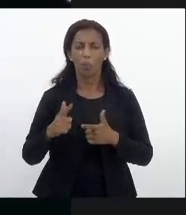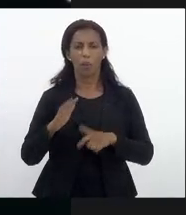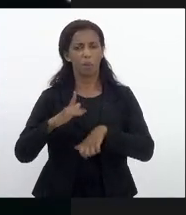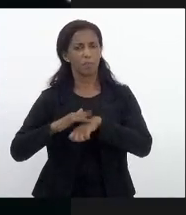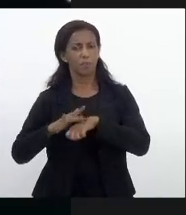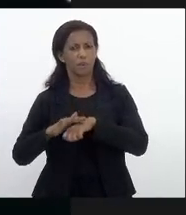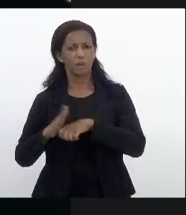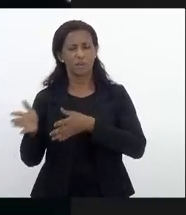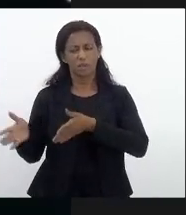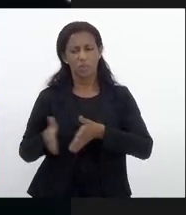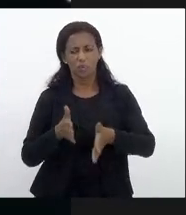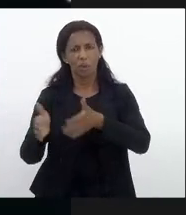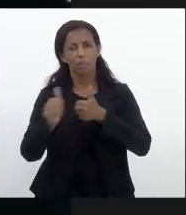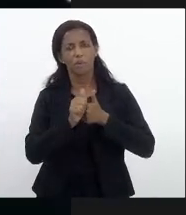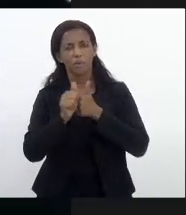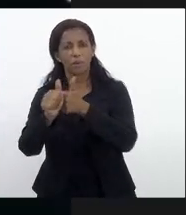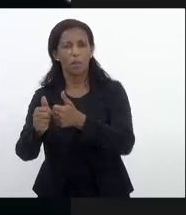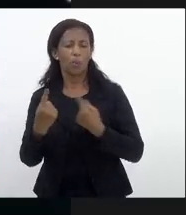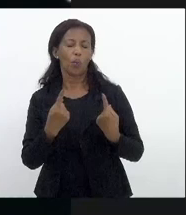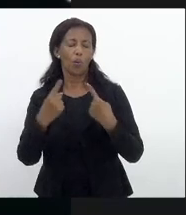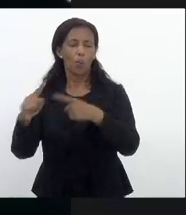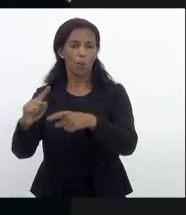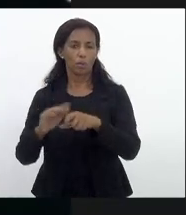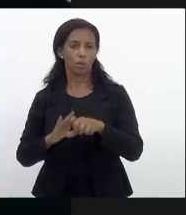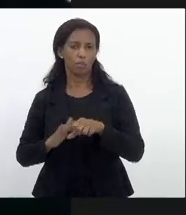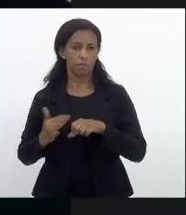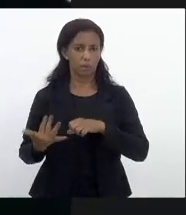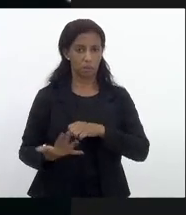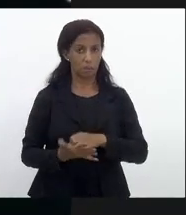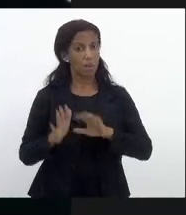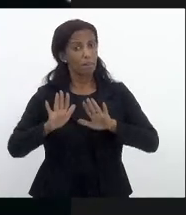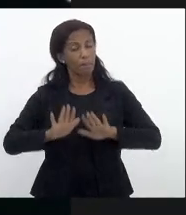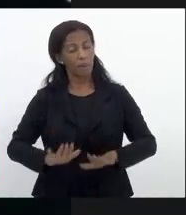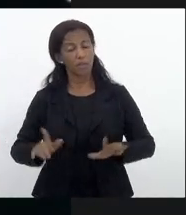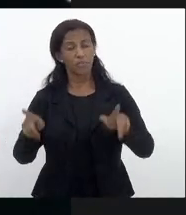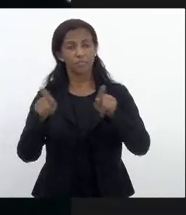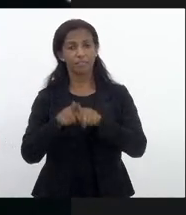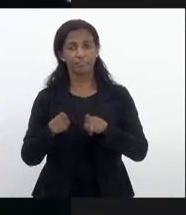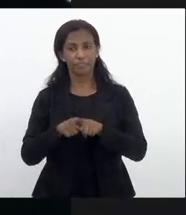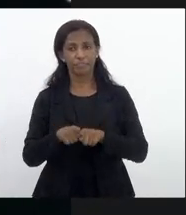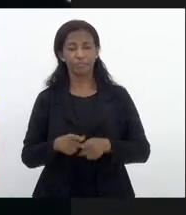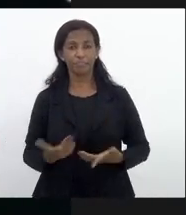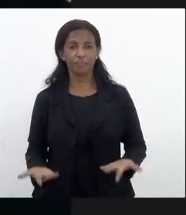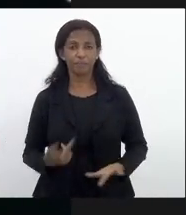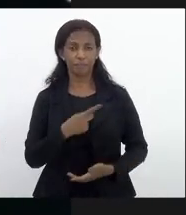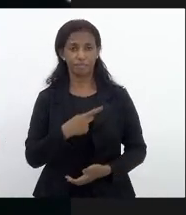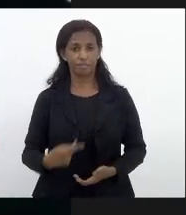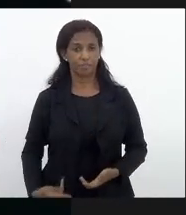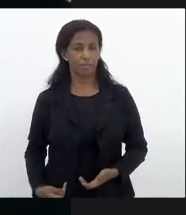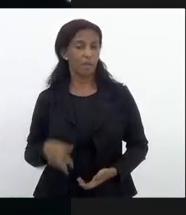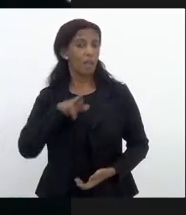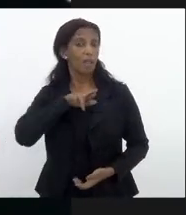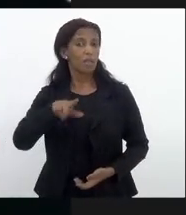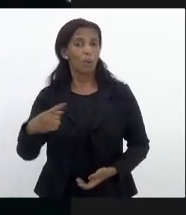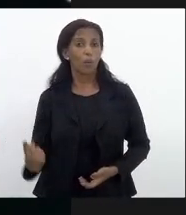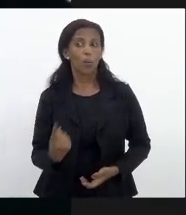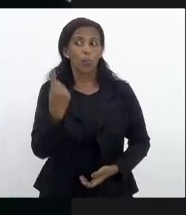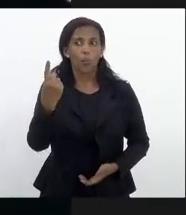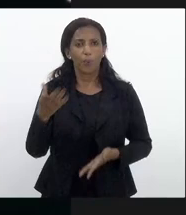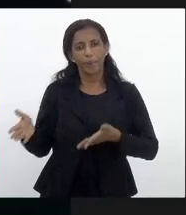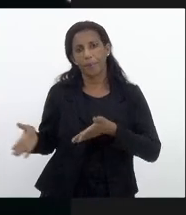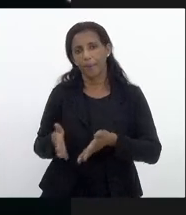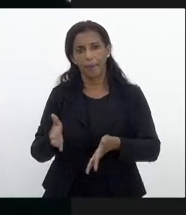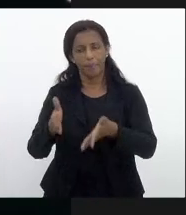caminhos a ser seguido no combate da pandemia mas querida presidente não é o único caminho